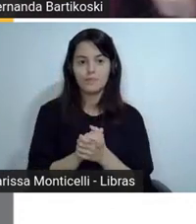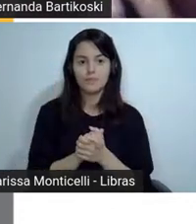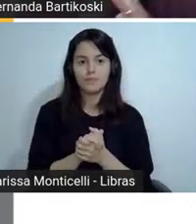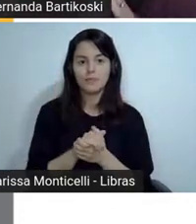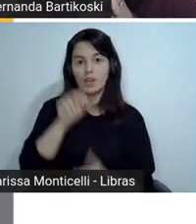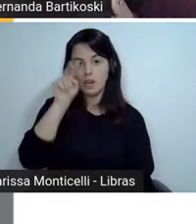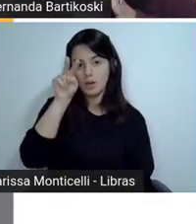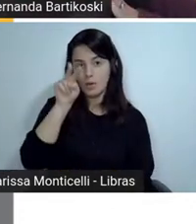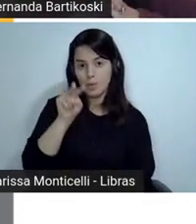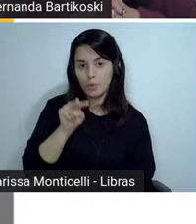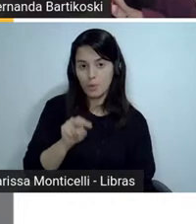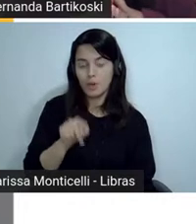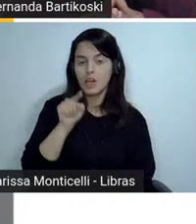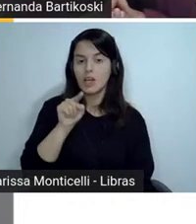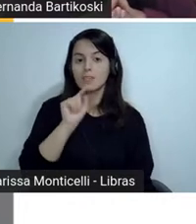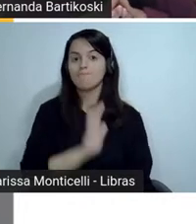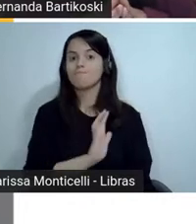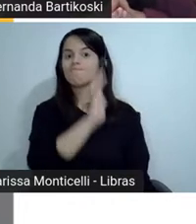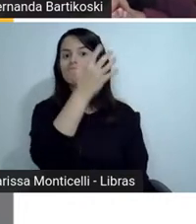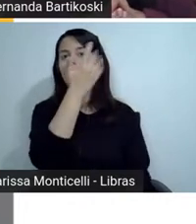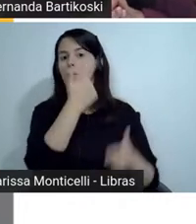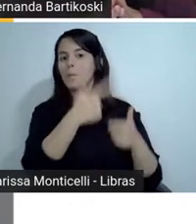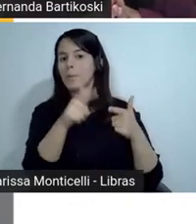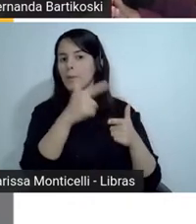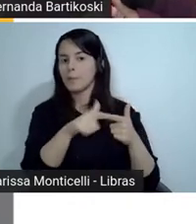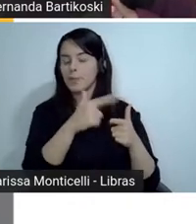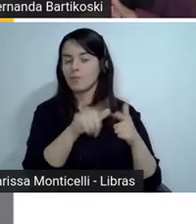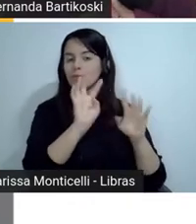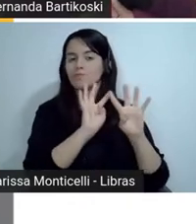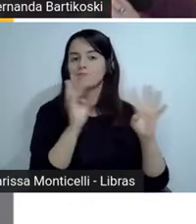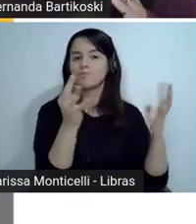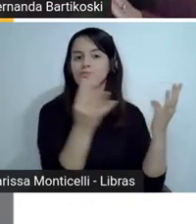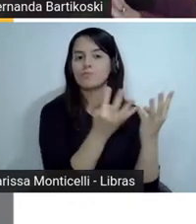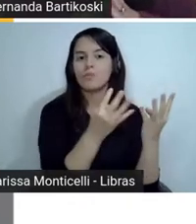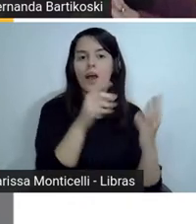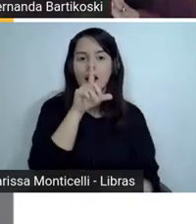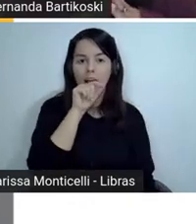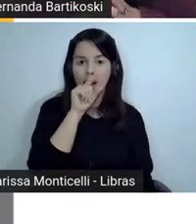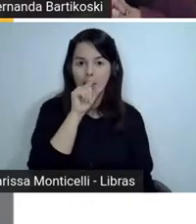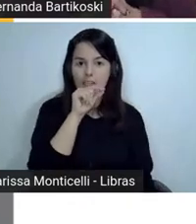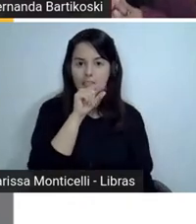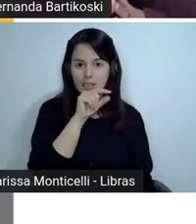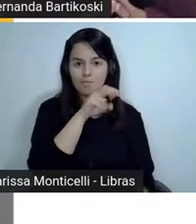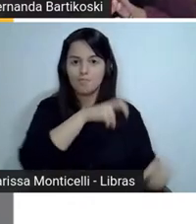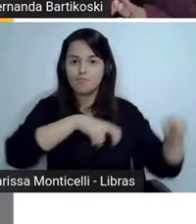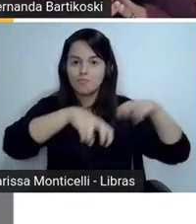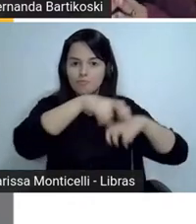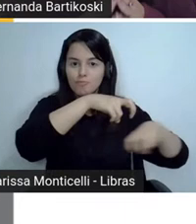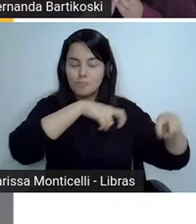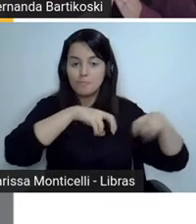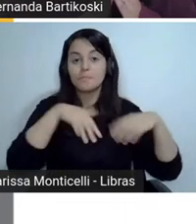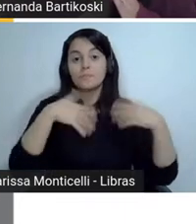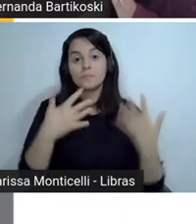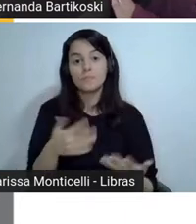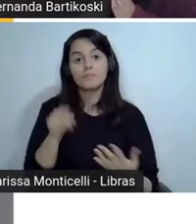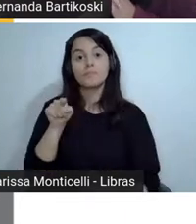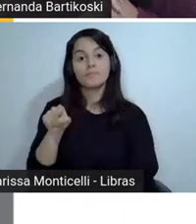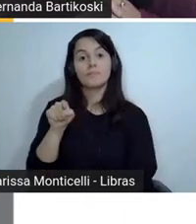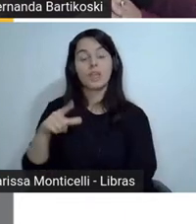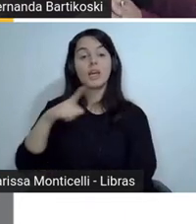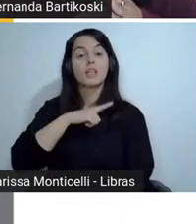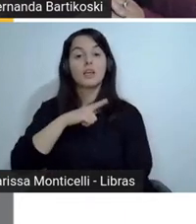incrível enigma do galinheiro ele foi escrito pelo pelo pelo Marcos Rei ele é autor que talvez vocês